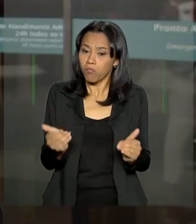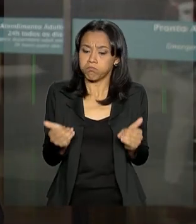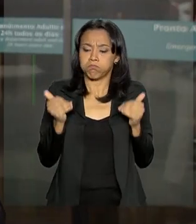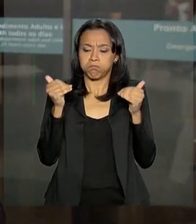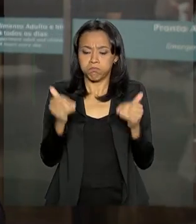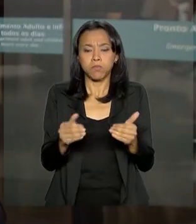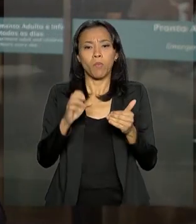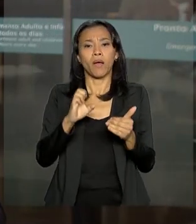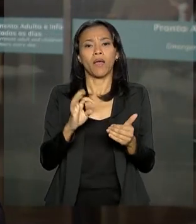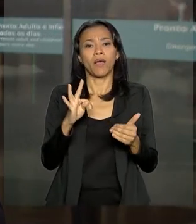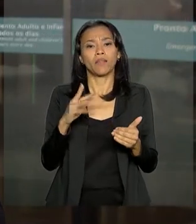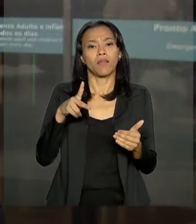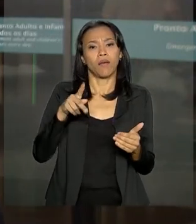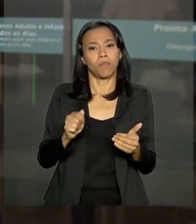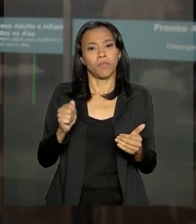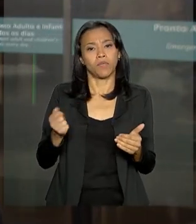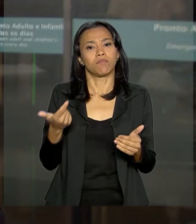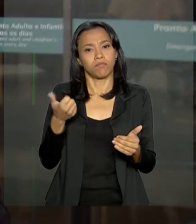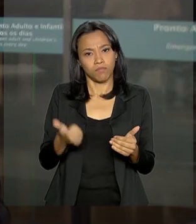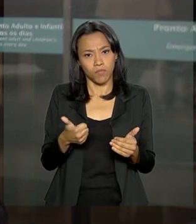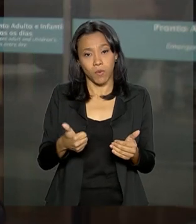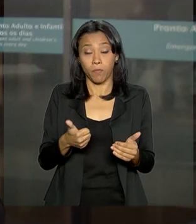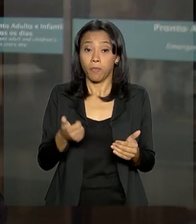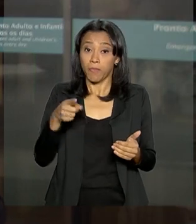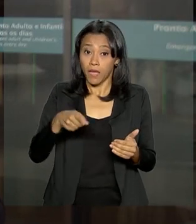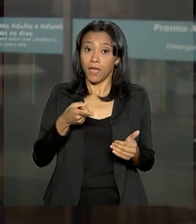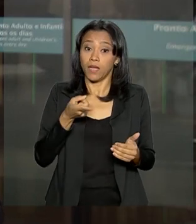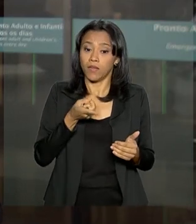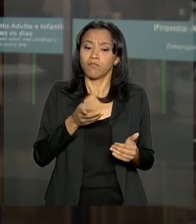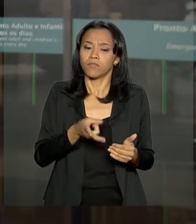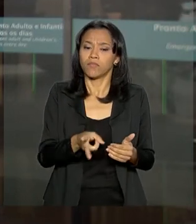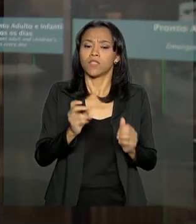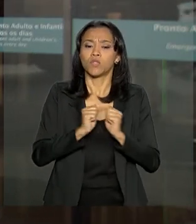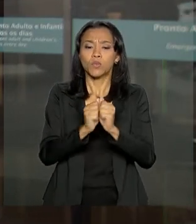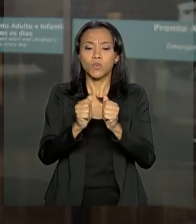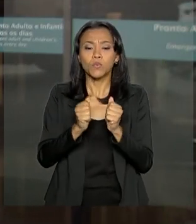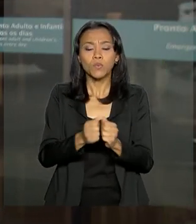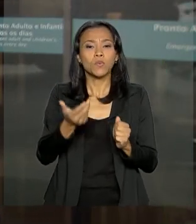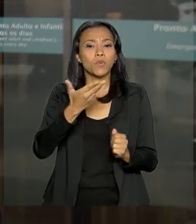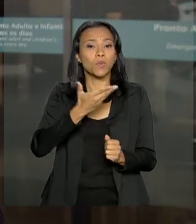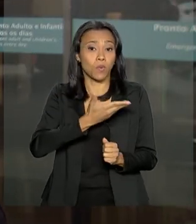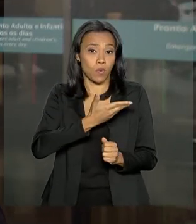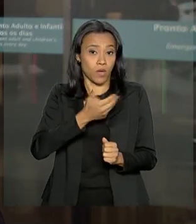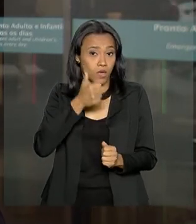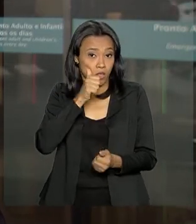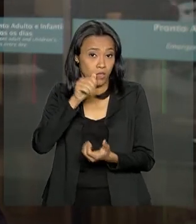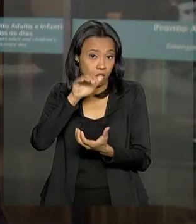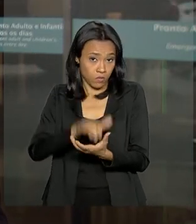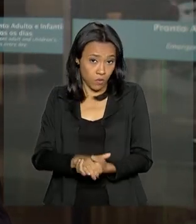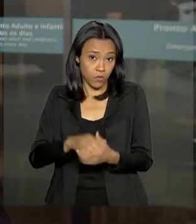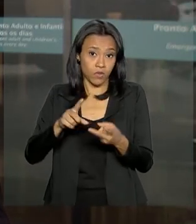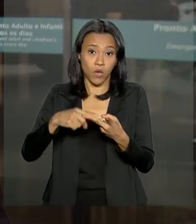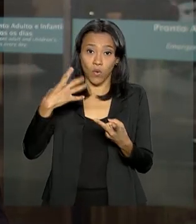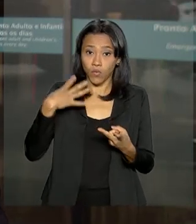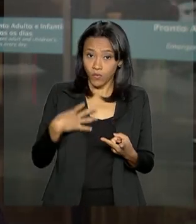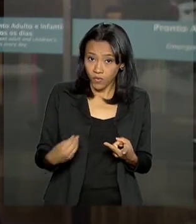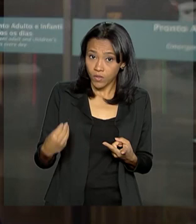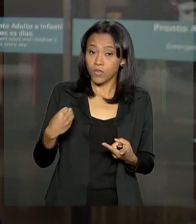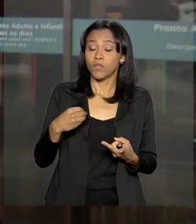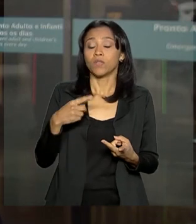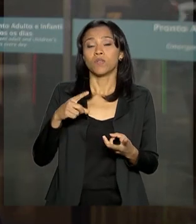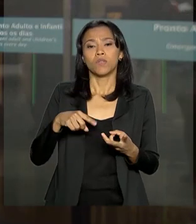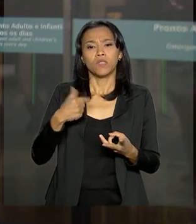recuperação dele aqui no Hospital Albert Einstein. Ele segue na companhia da mulher Michele, do filho Carlos, está